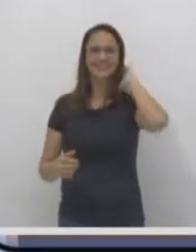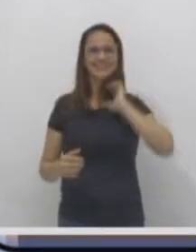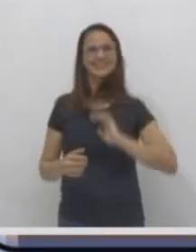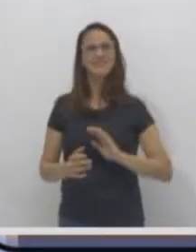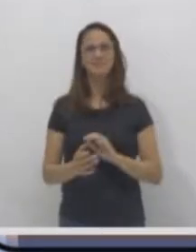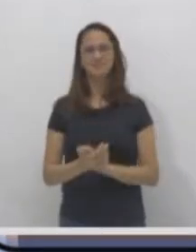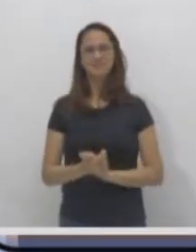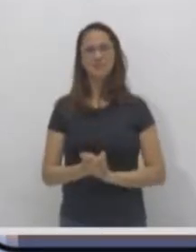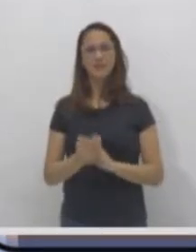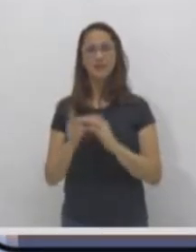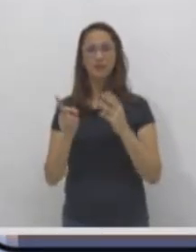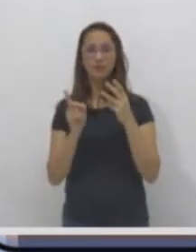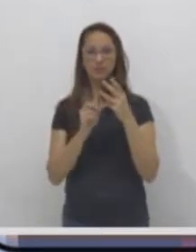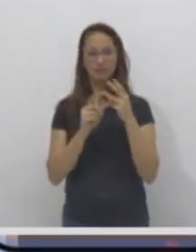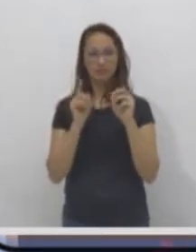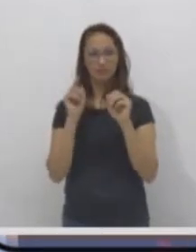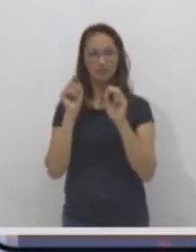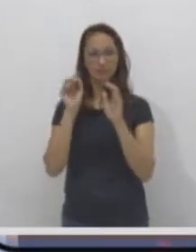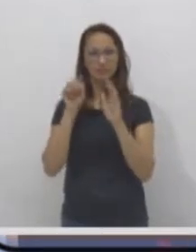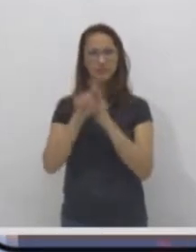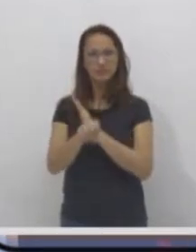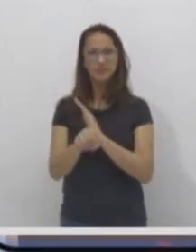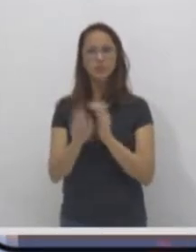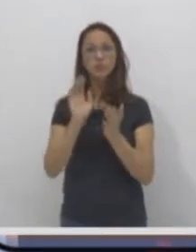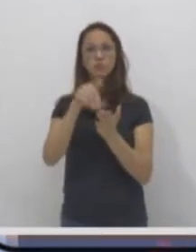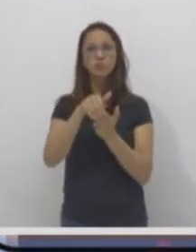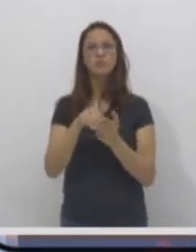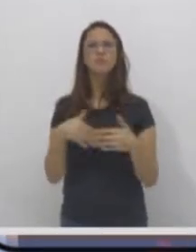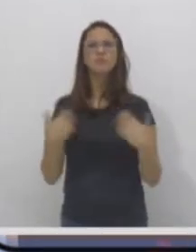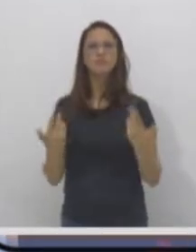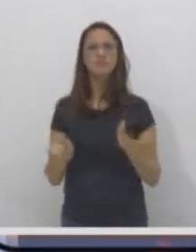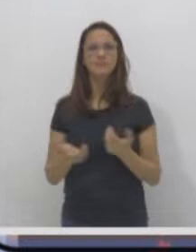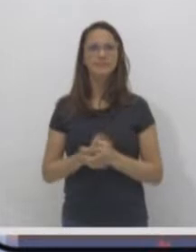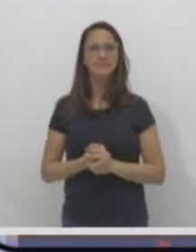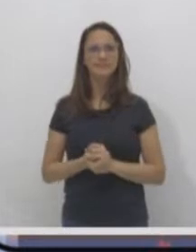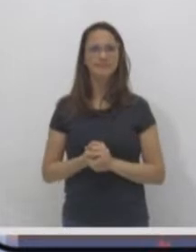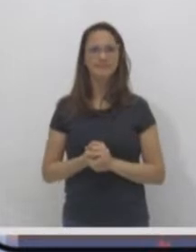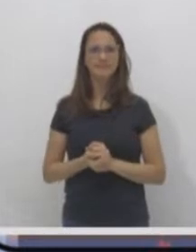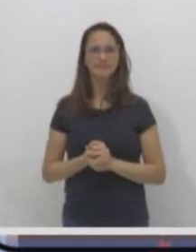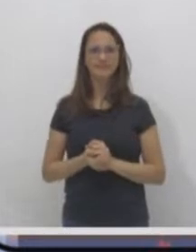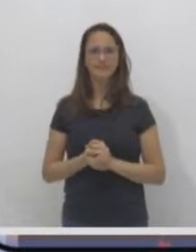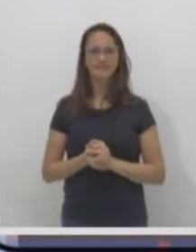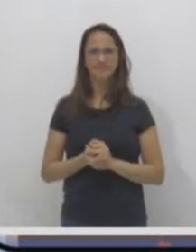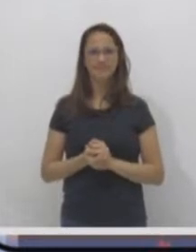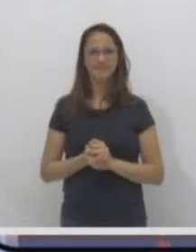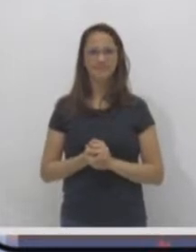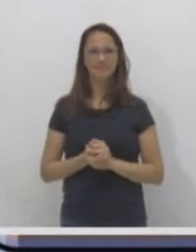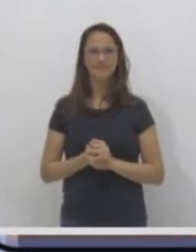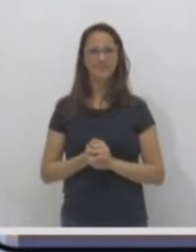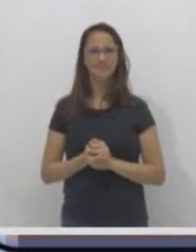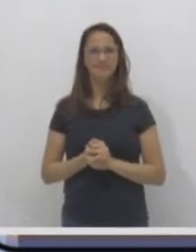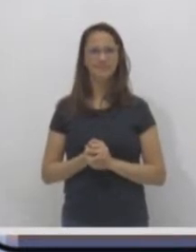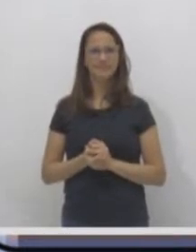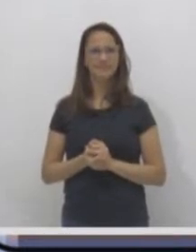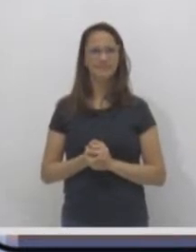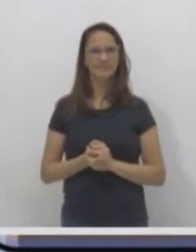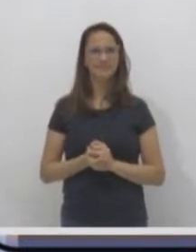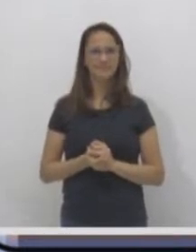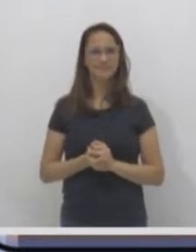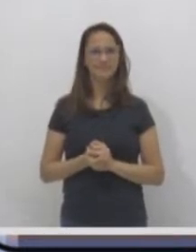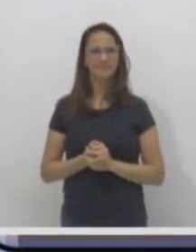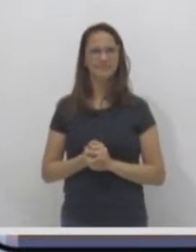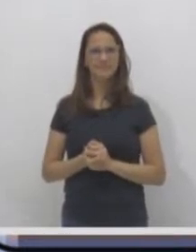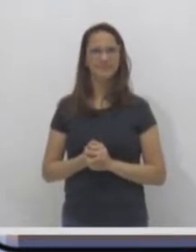pergunta. Deixa eu ver quem é na sala de palmas. Não pode esquecer, realmente. Parabenizar a nossa amiga aqui. Fez muito bem essa atividade.